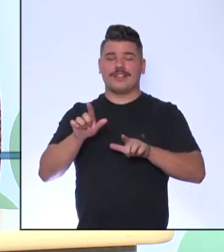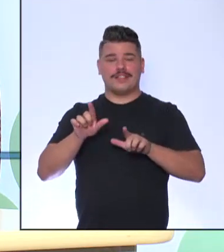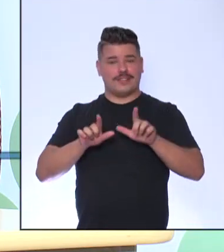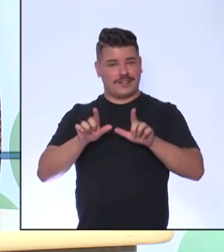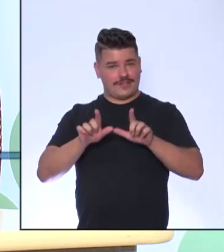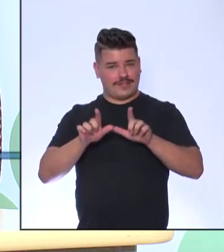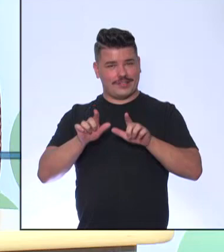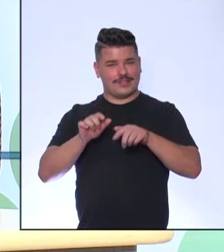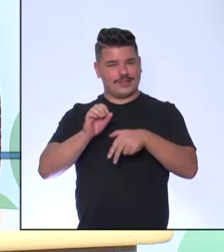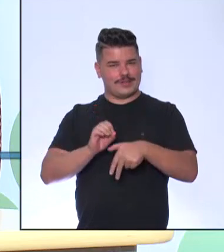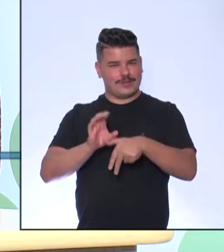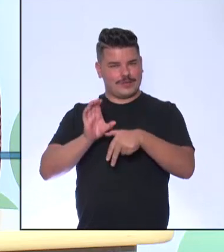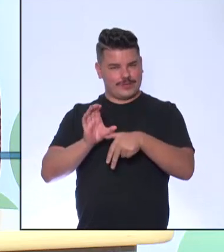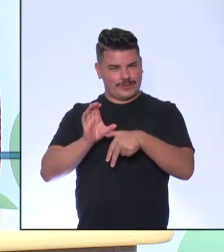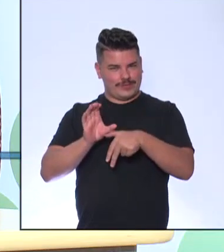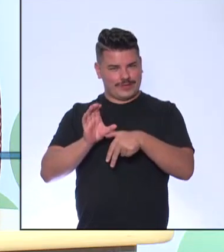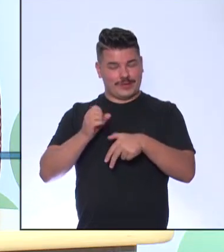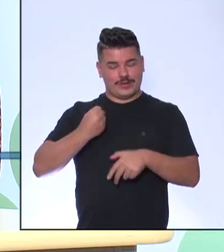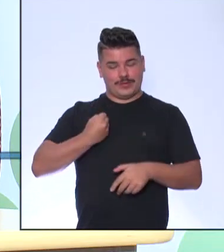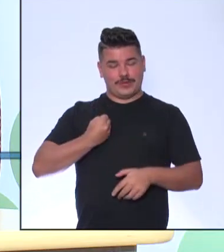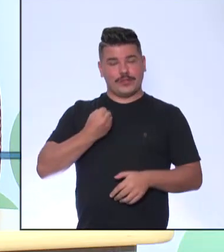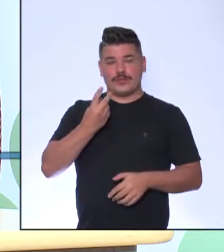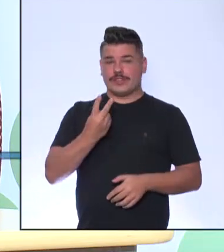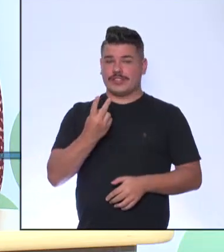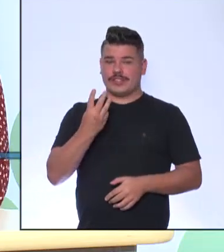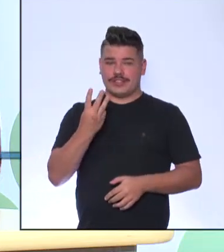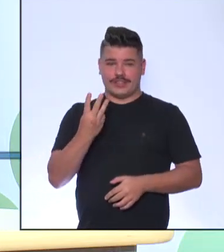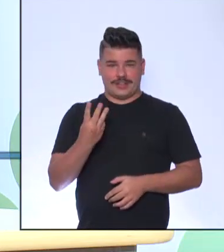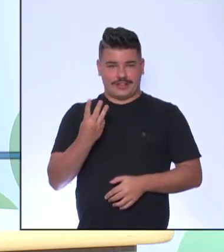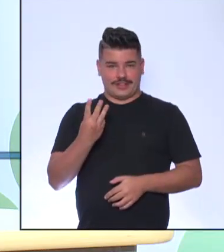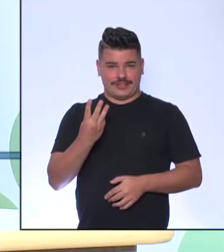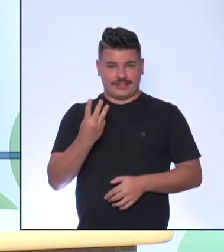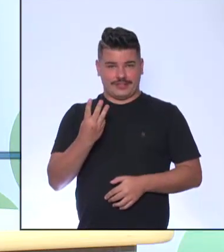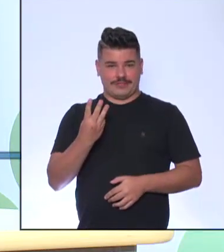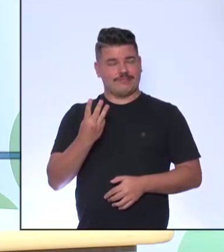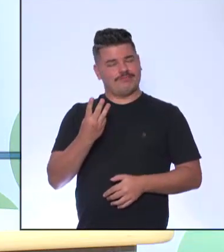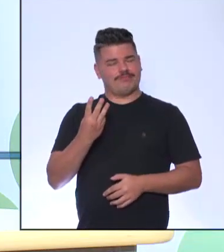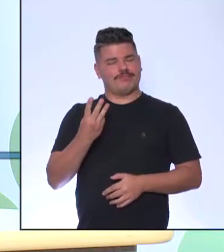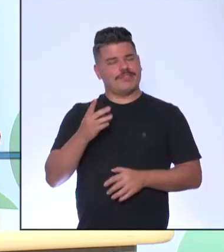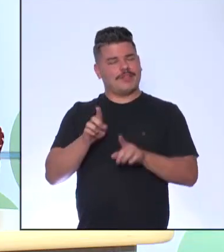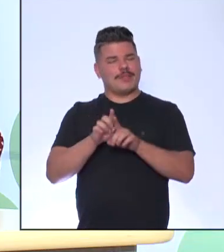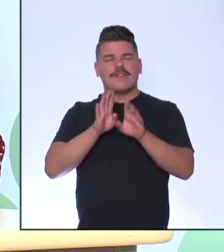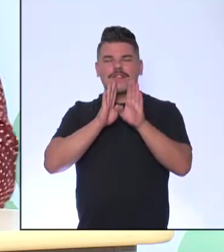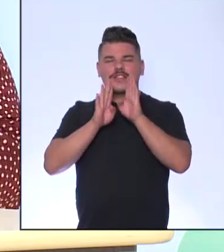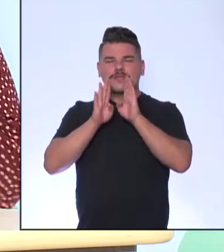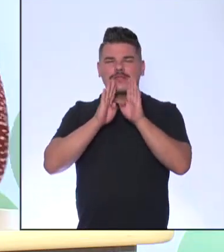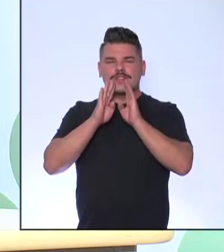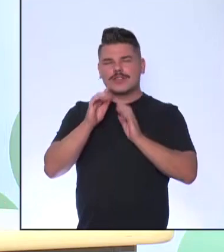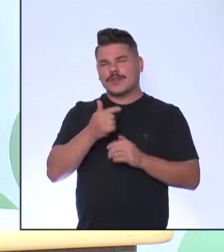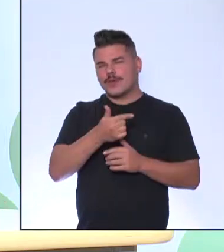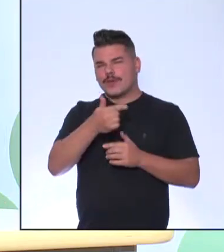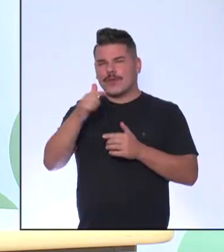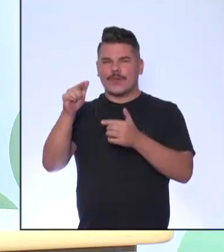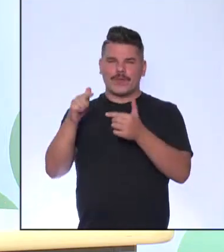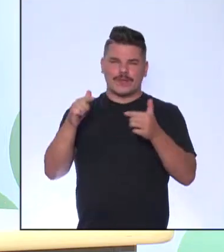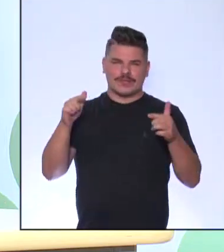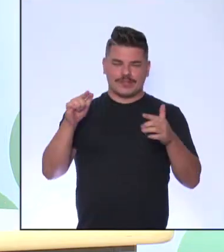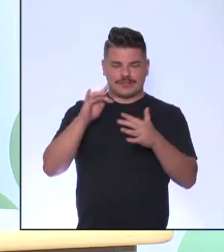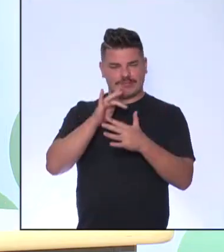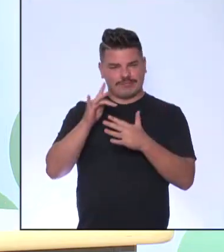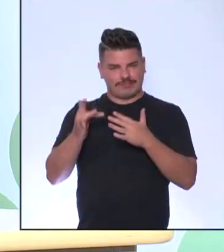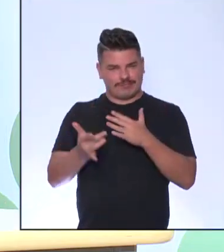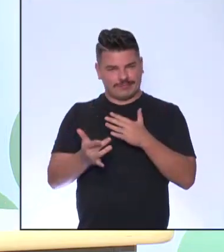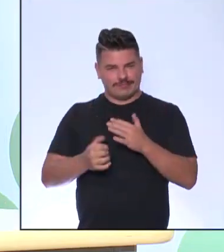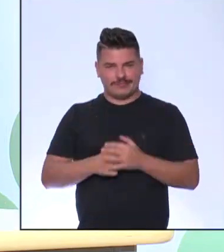Canal 23, pela TV Digital, pelo Facebook e outras redes sociais. E aqui ao meu